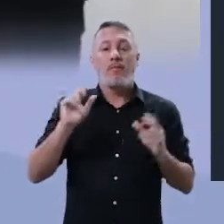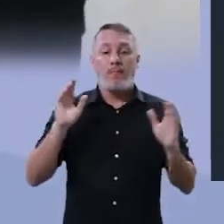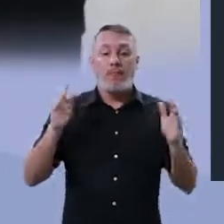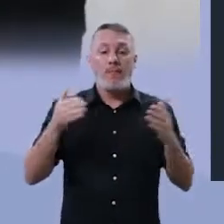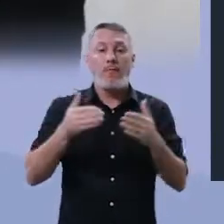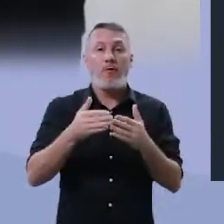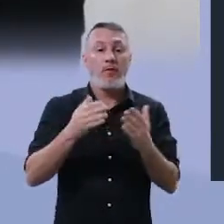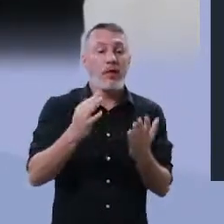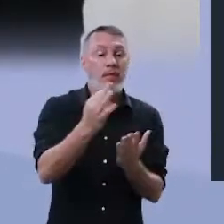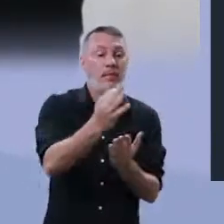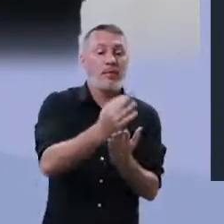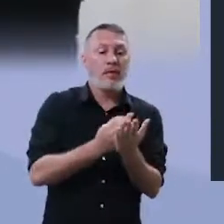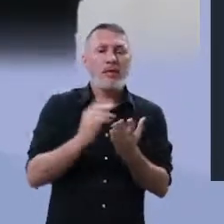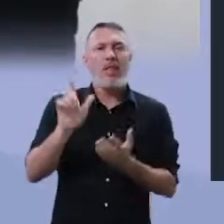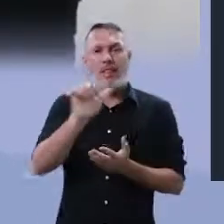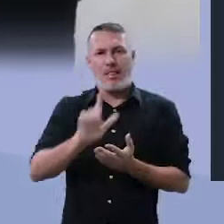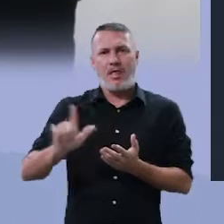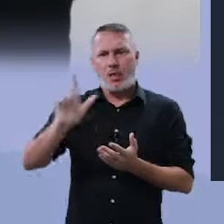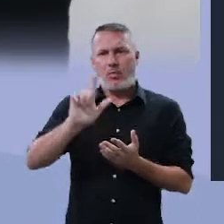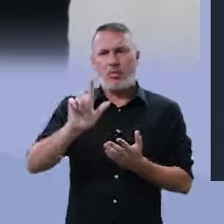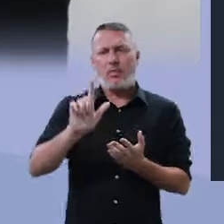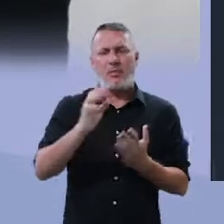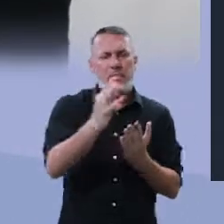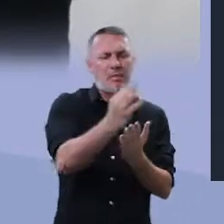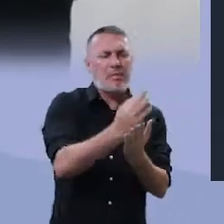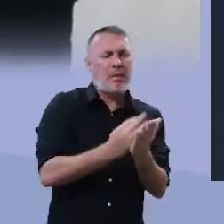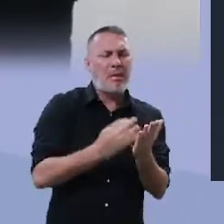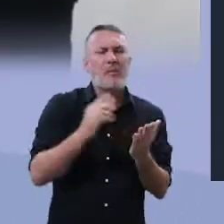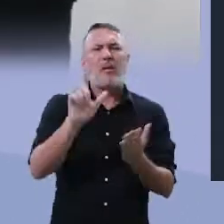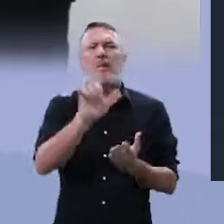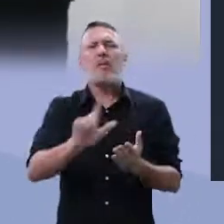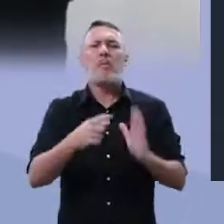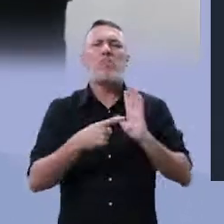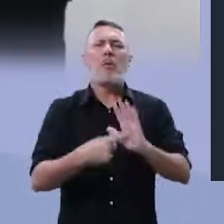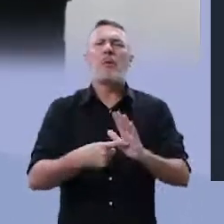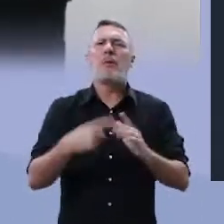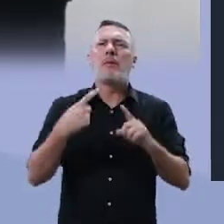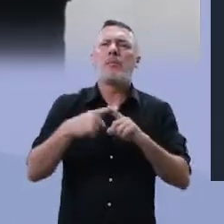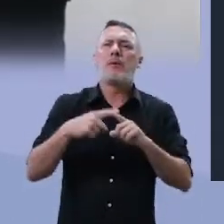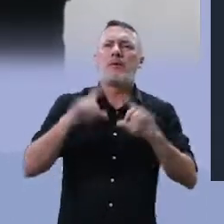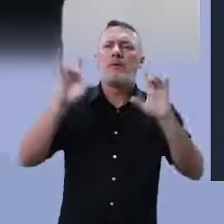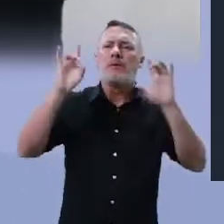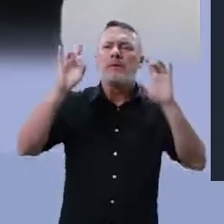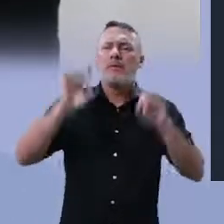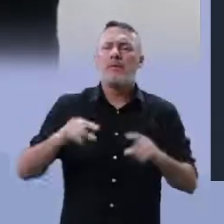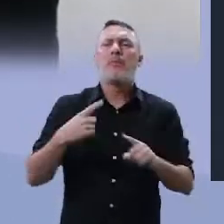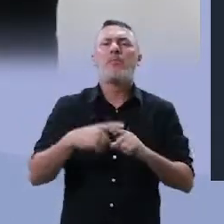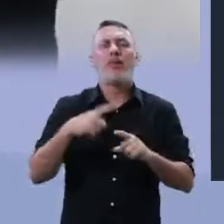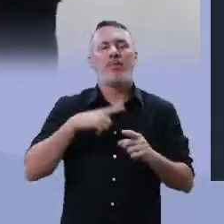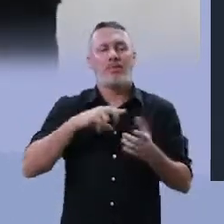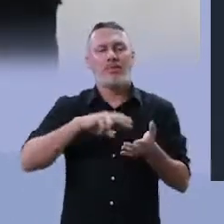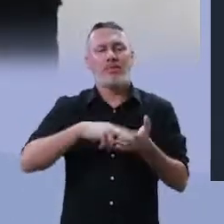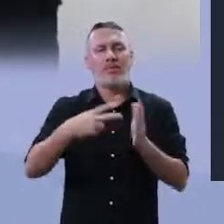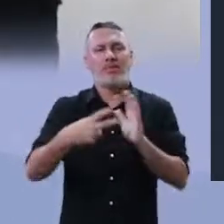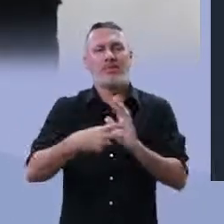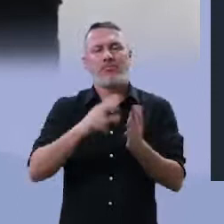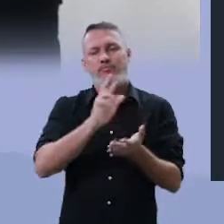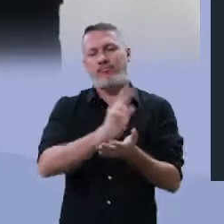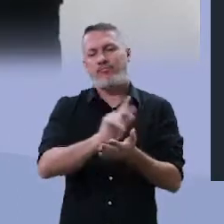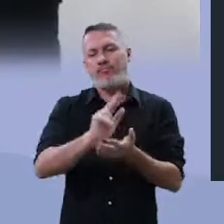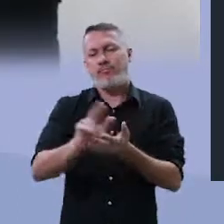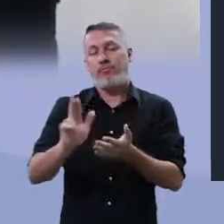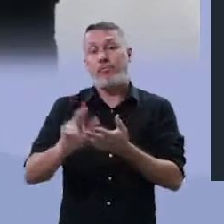texto literário. O esse texto literário apresenta que é tão especial? Ele é plurissignificativo.